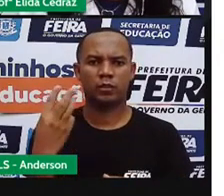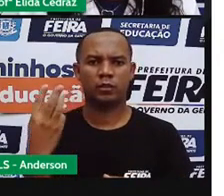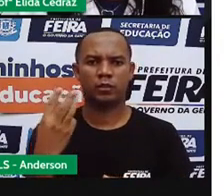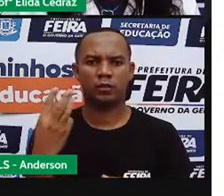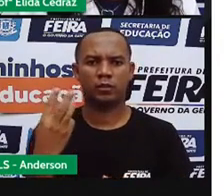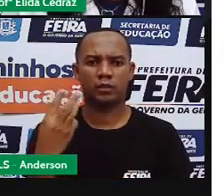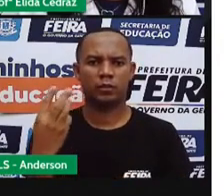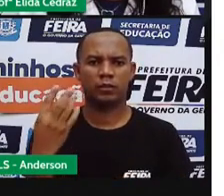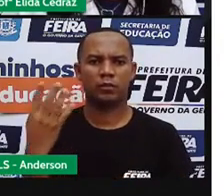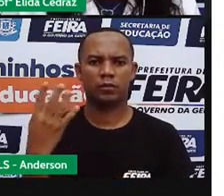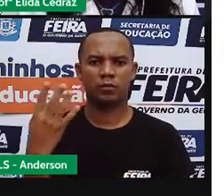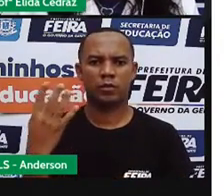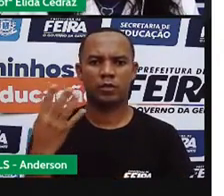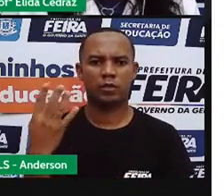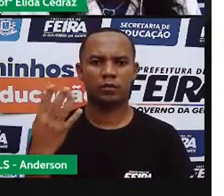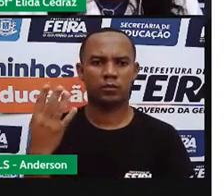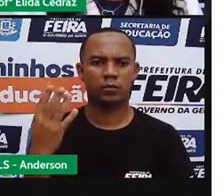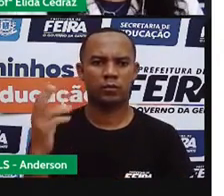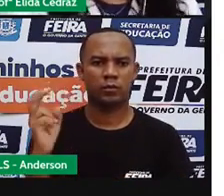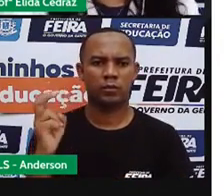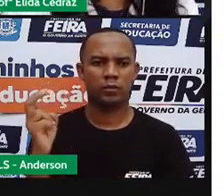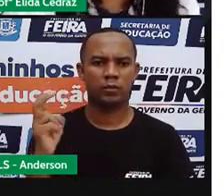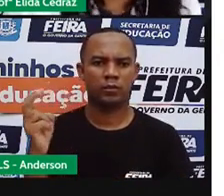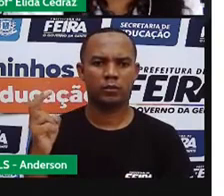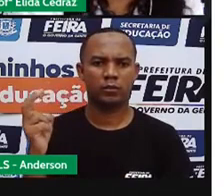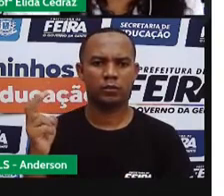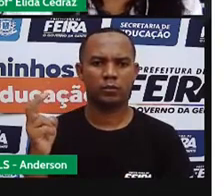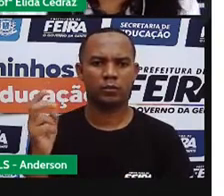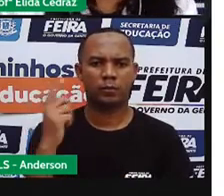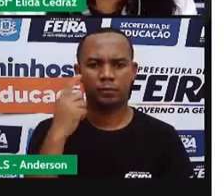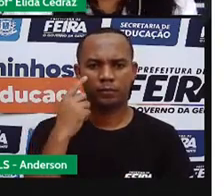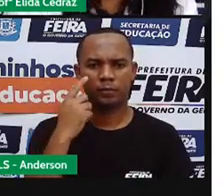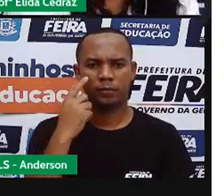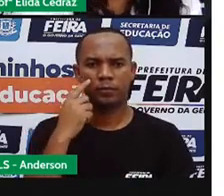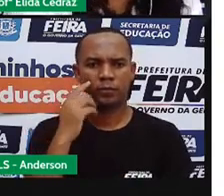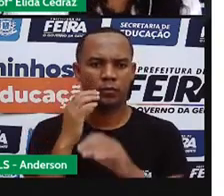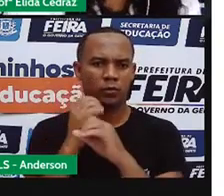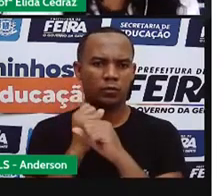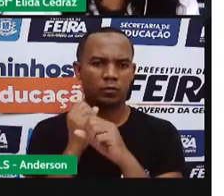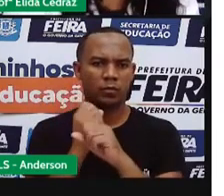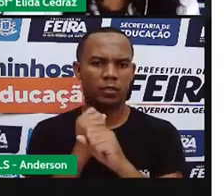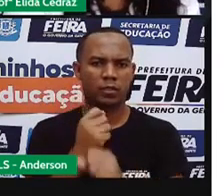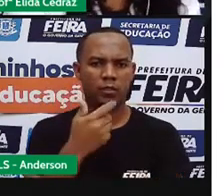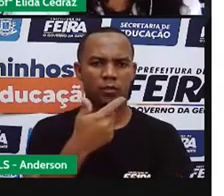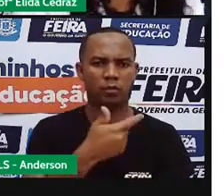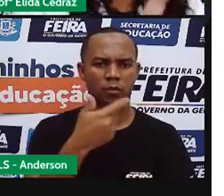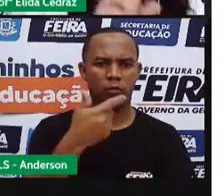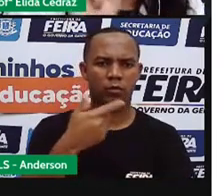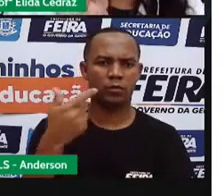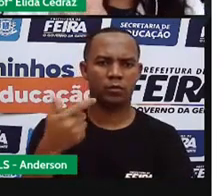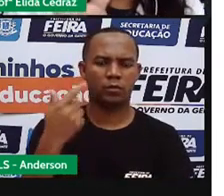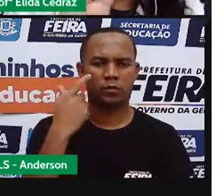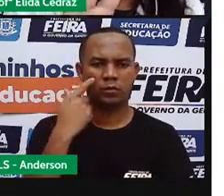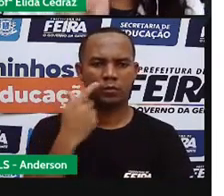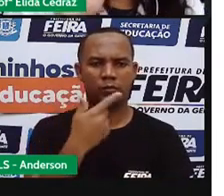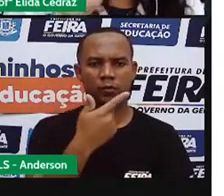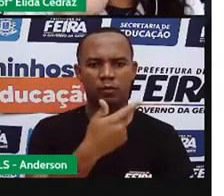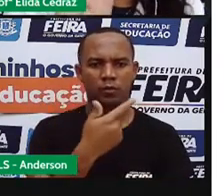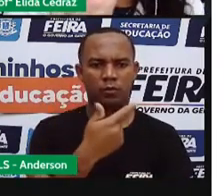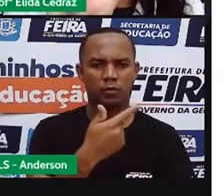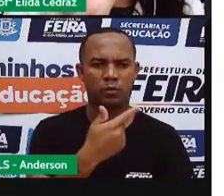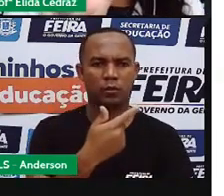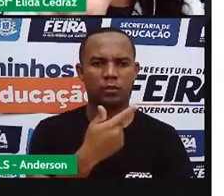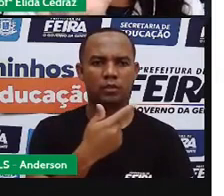4, 5. Vamos somar de 2 em 2 pra ver quantos litros eu já tenho aqui. 2,